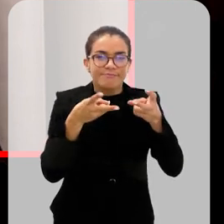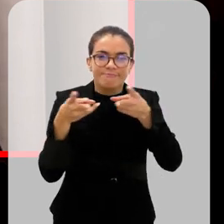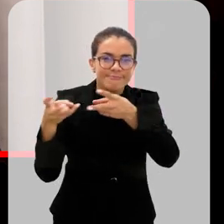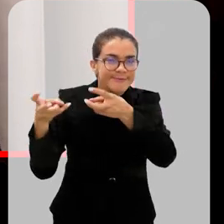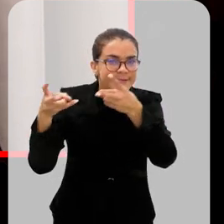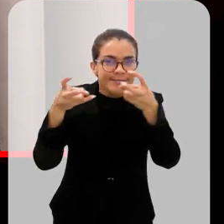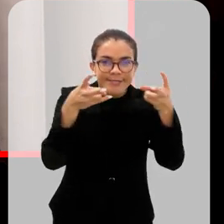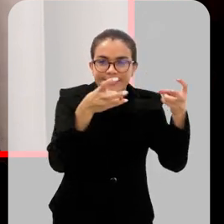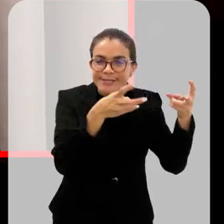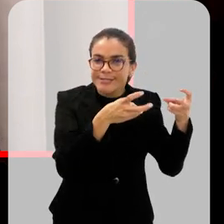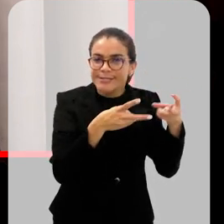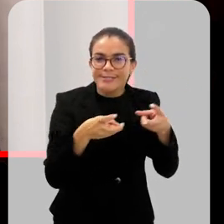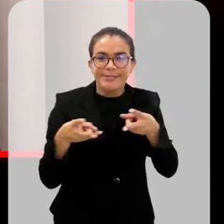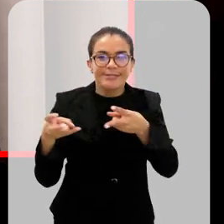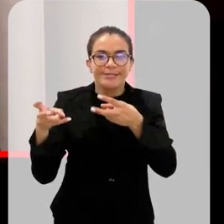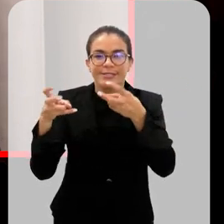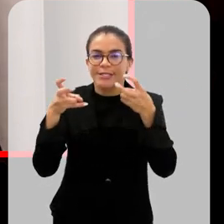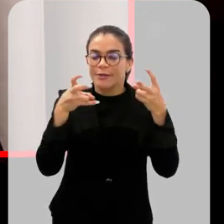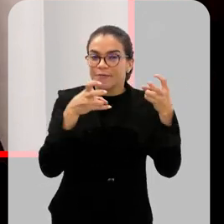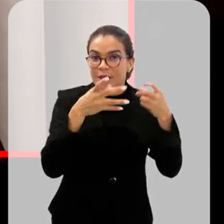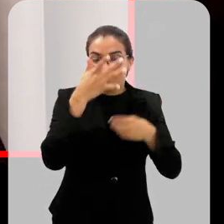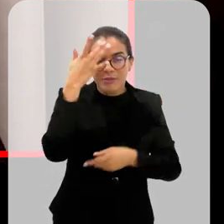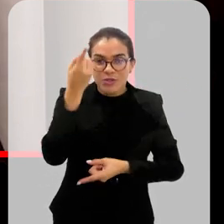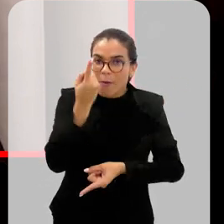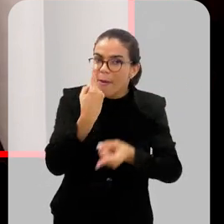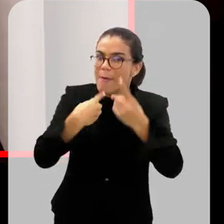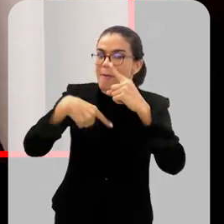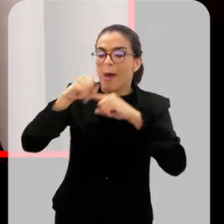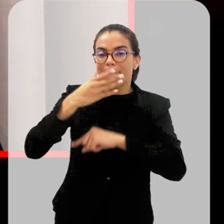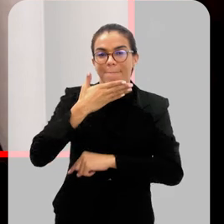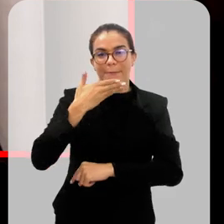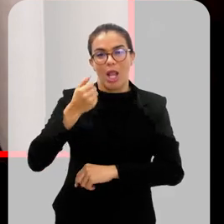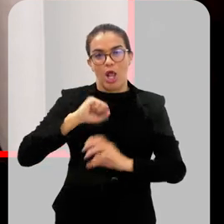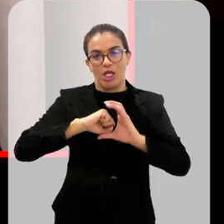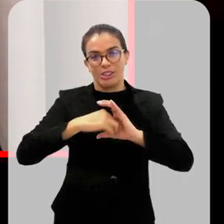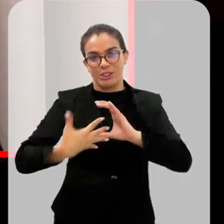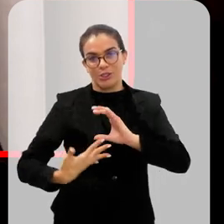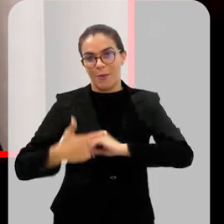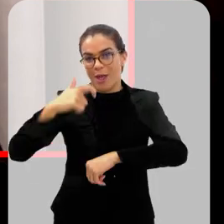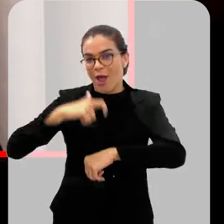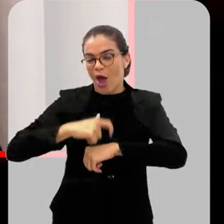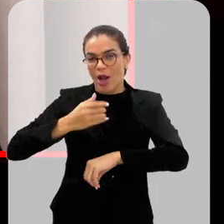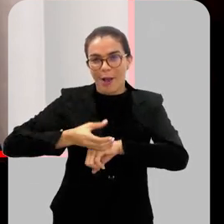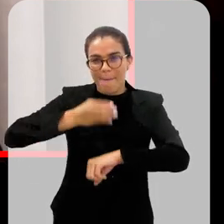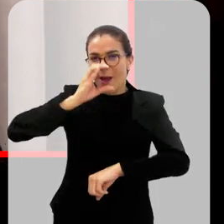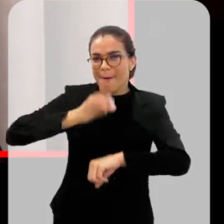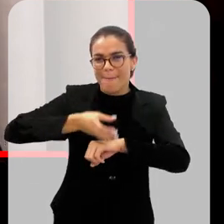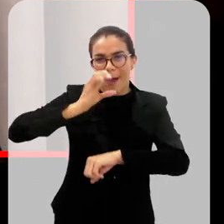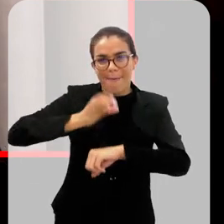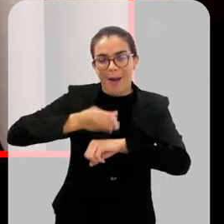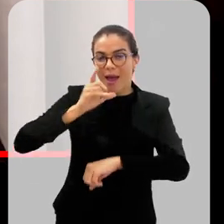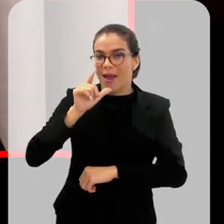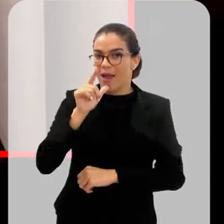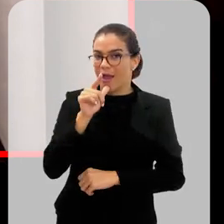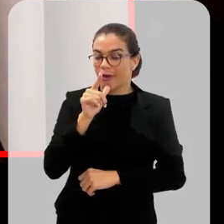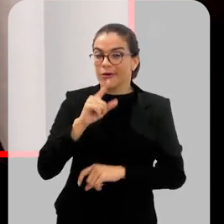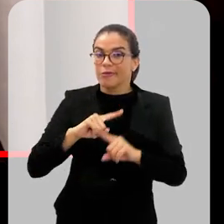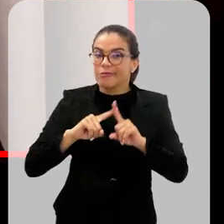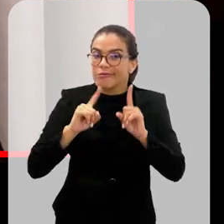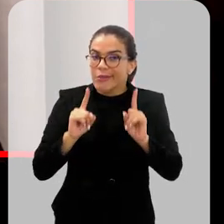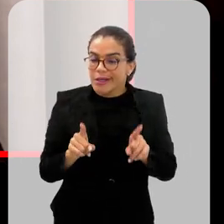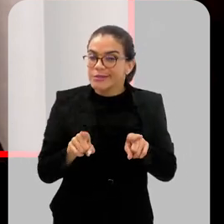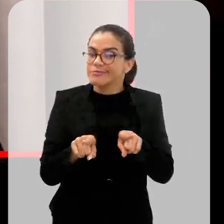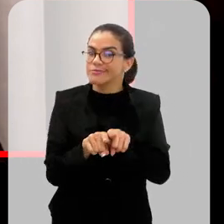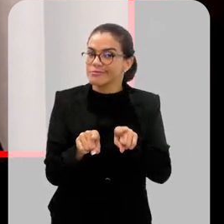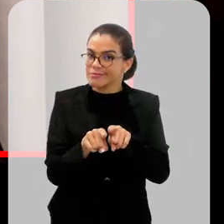observa que as pessoas, elas recuperam melhor dos sintomas a partir do momento em que elas fazem a hidratação. Mas